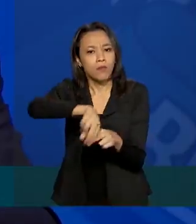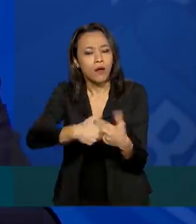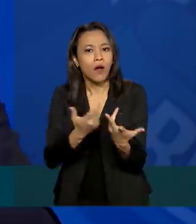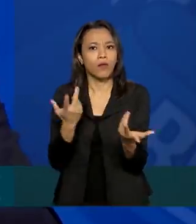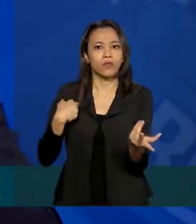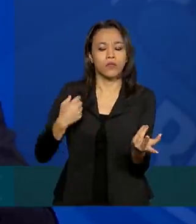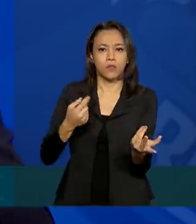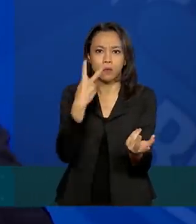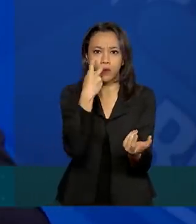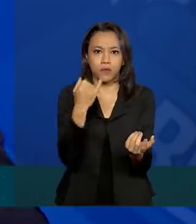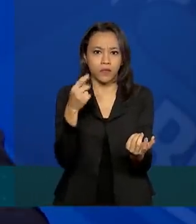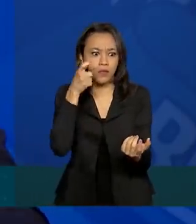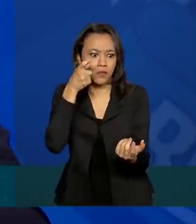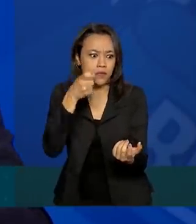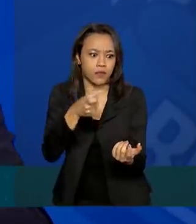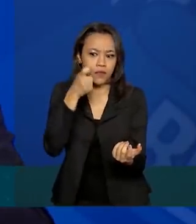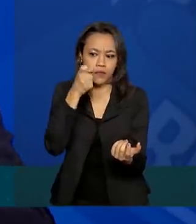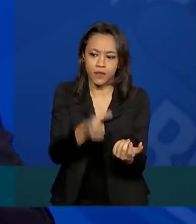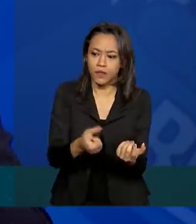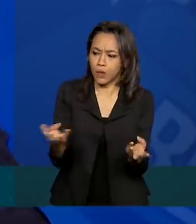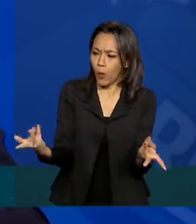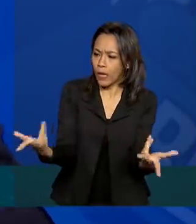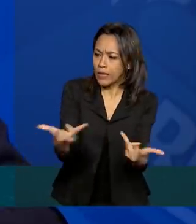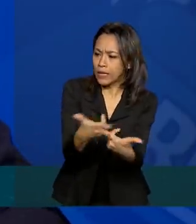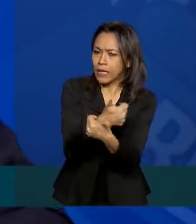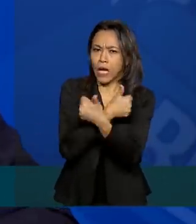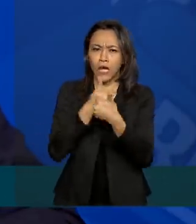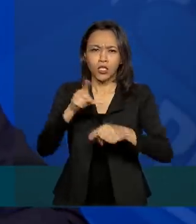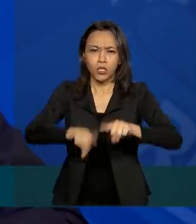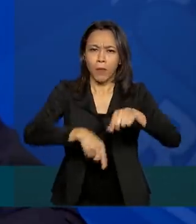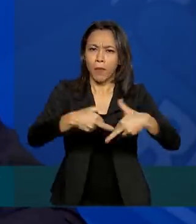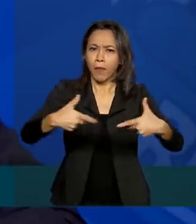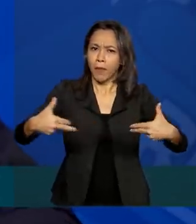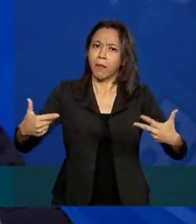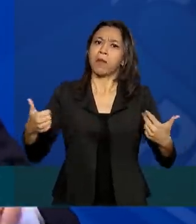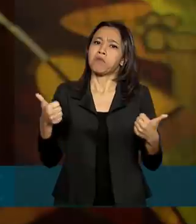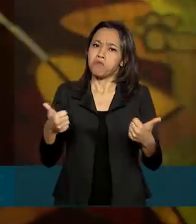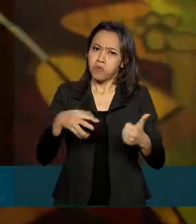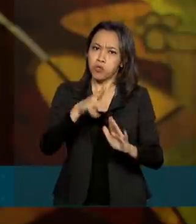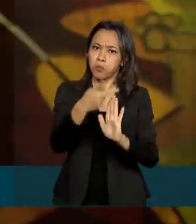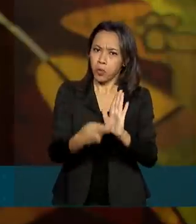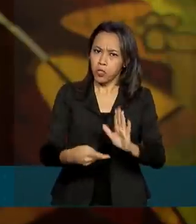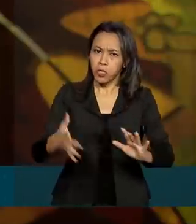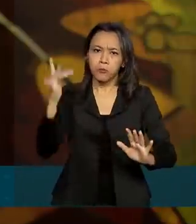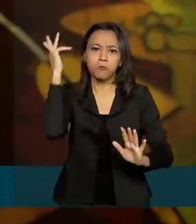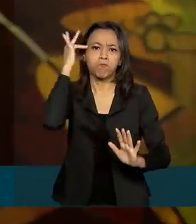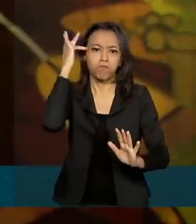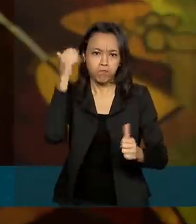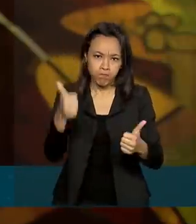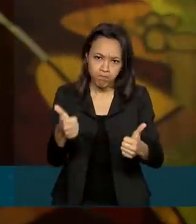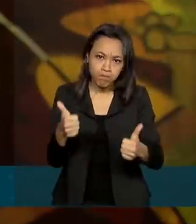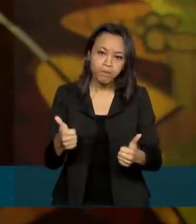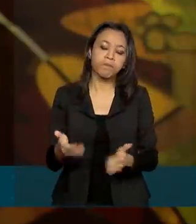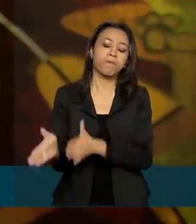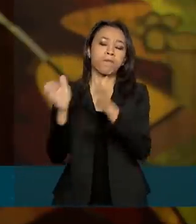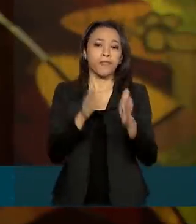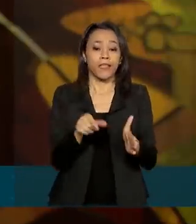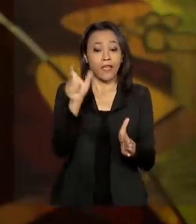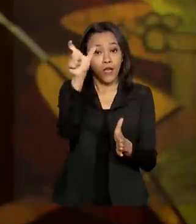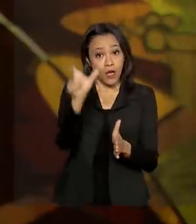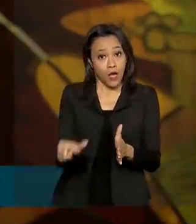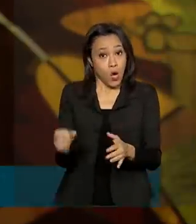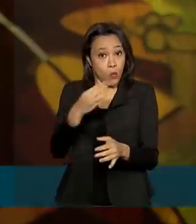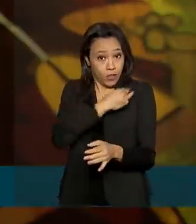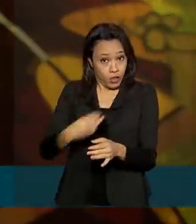consumidor, pela qualidade dos ativos, pela sofisticação da estruturação dos projetos. Segundo o ministro Tarcísio, a pandemia